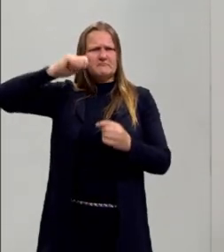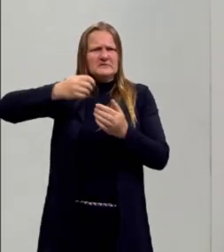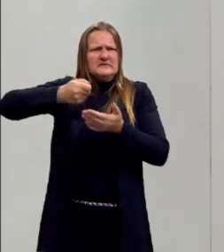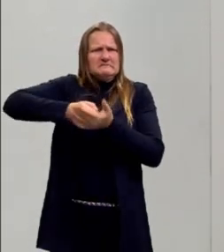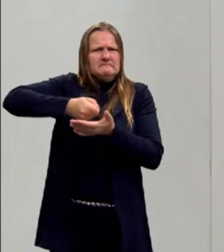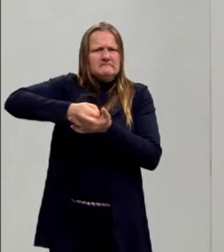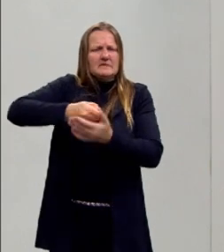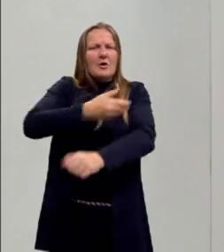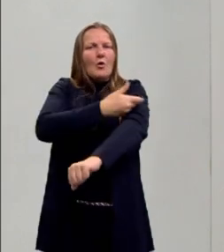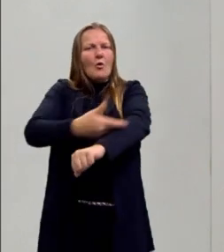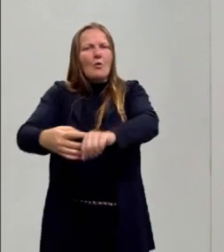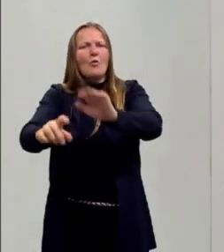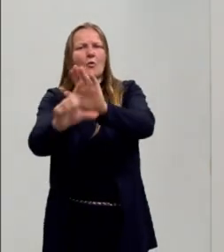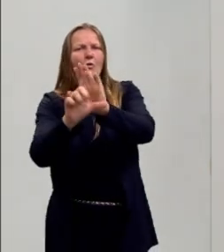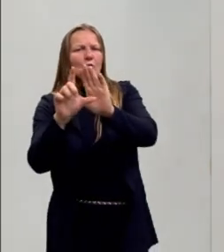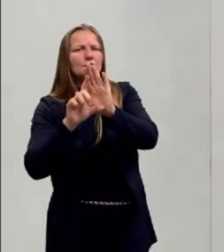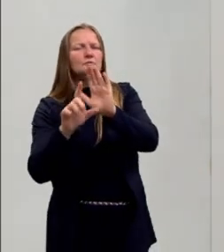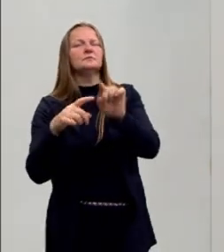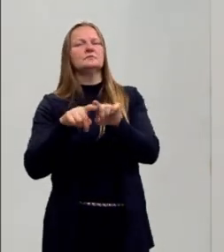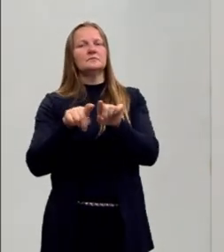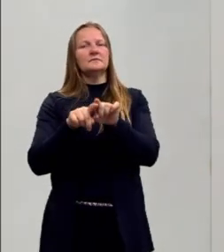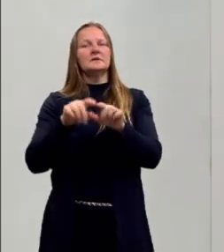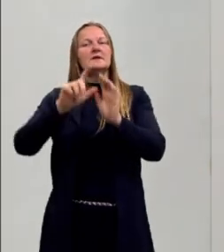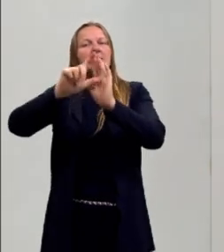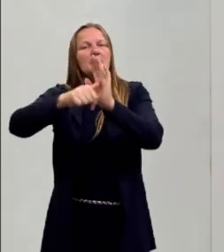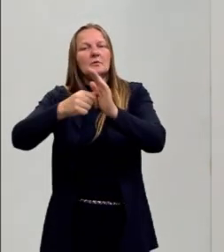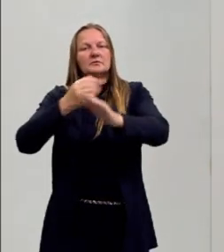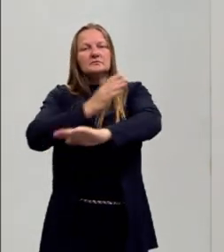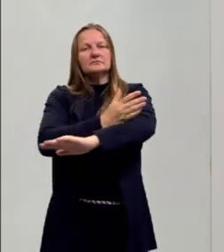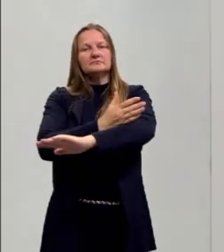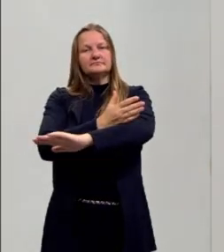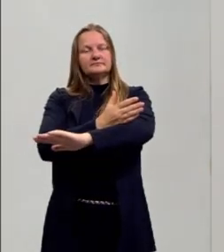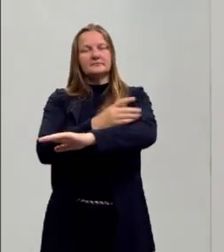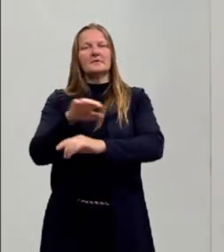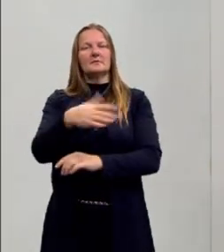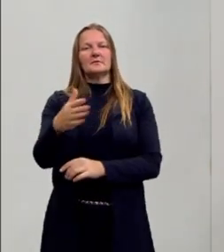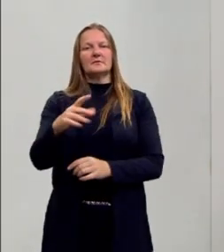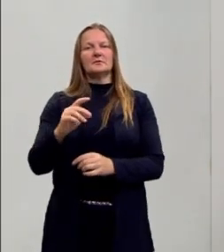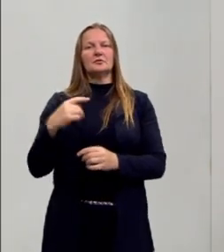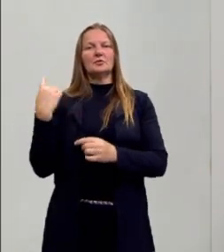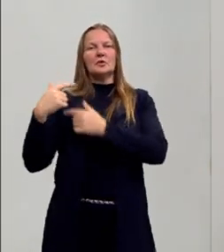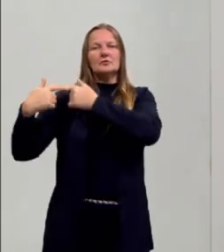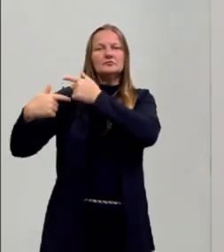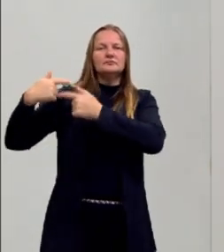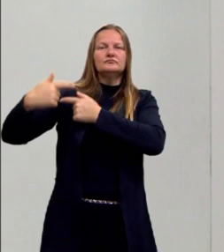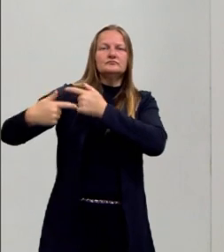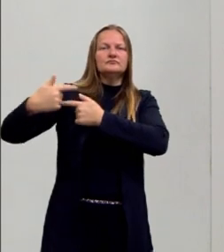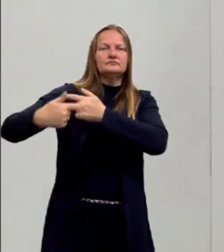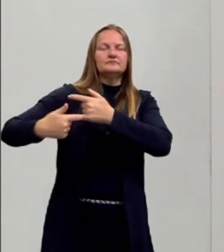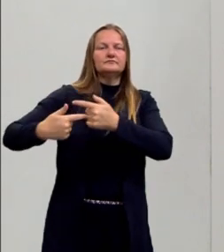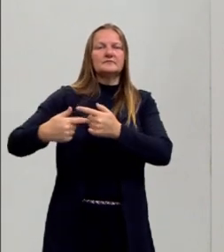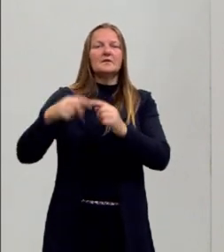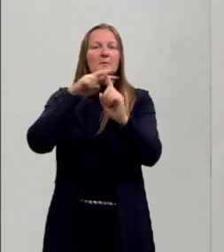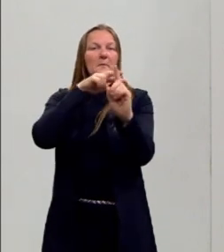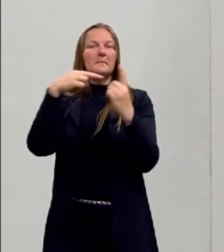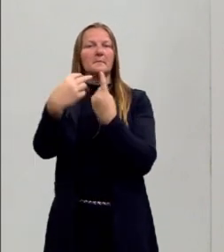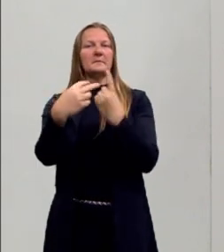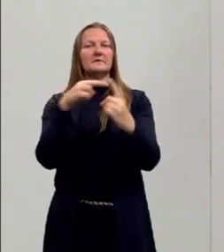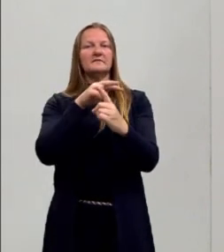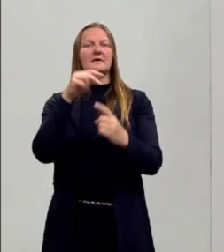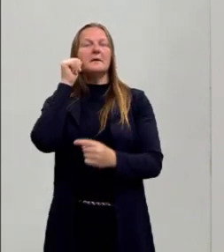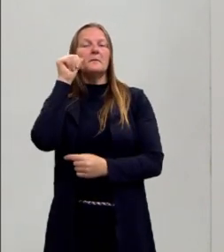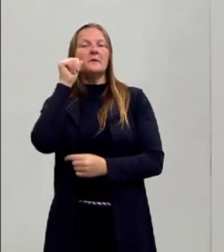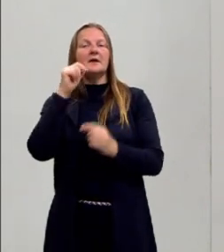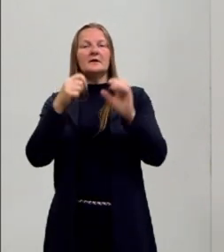costumes. E depois disso, na Idade Média, a gente vai se tornar herdeiro daí de uma visão da mulher do